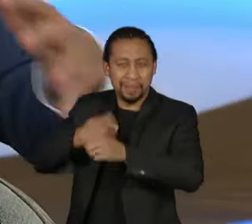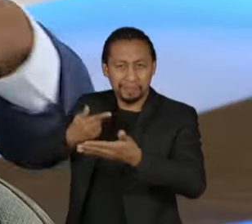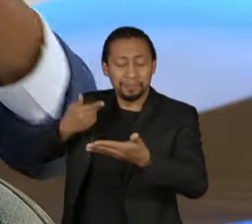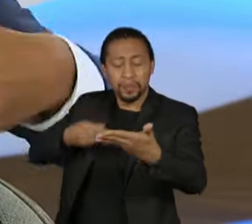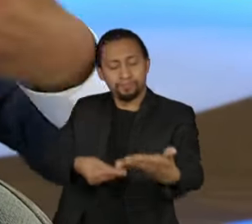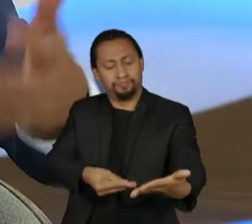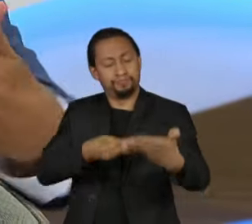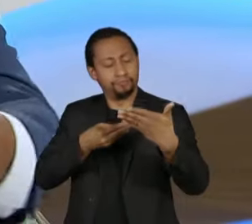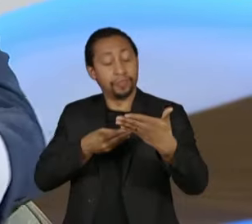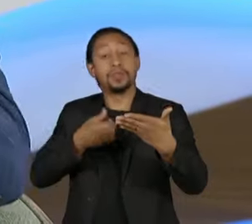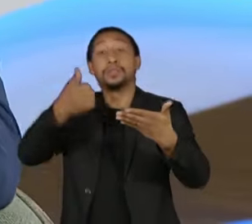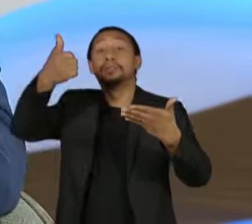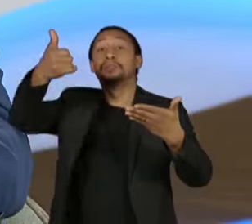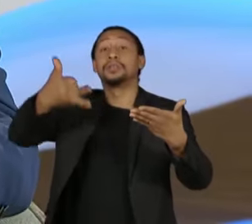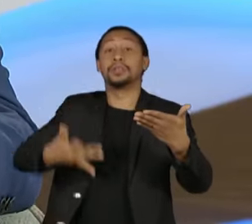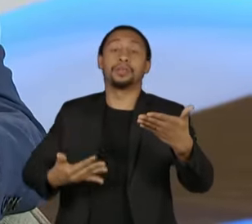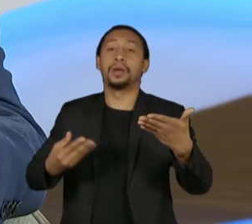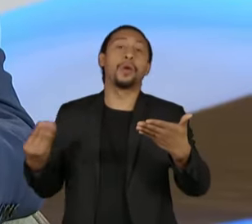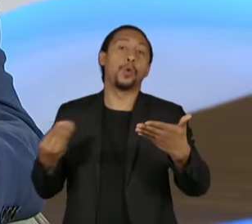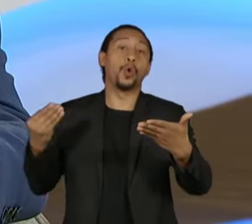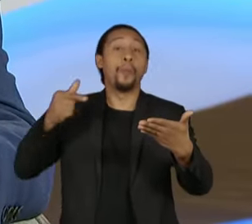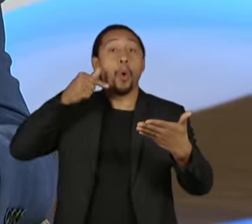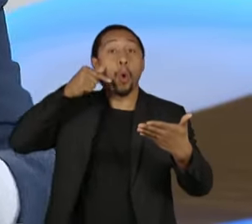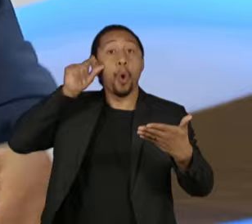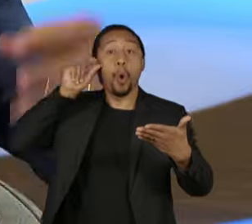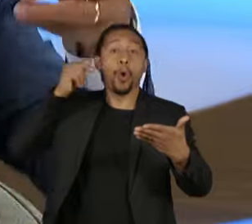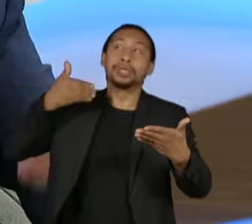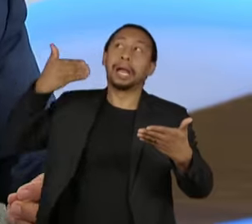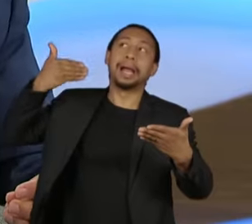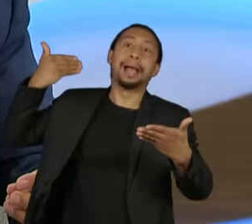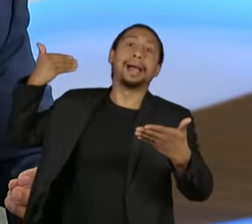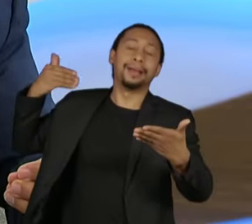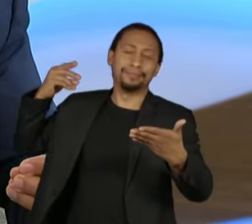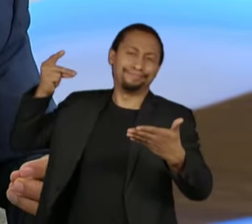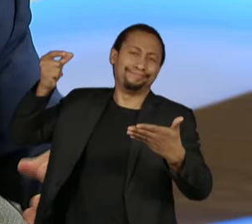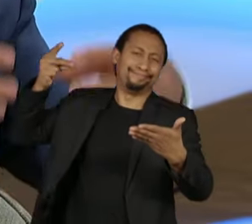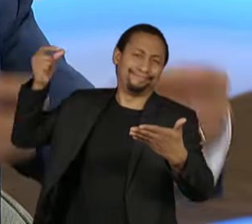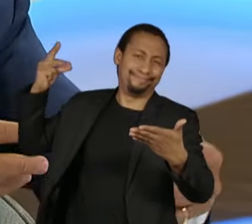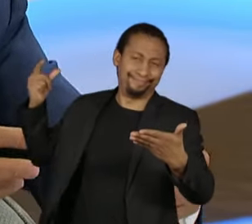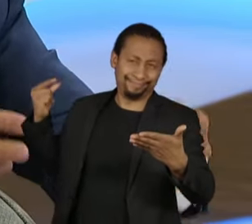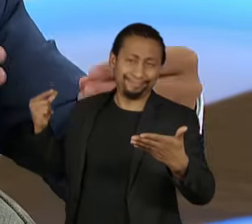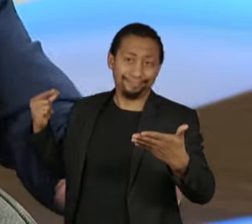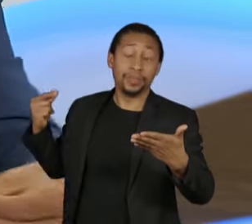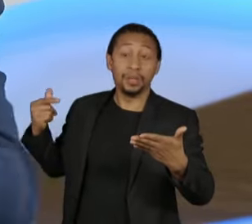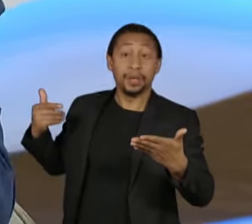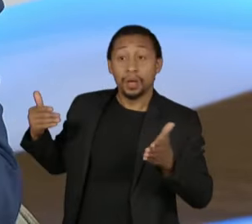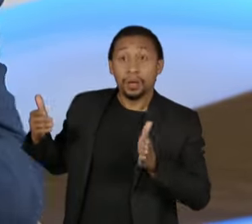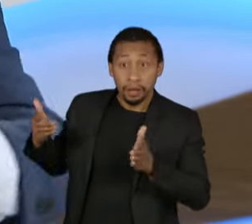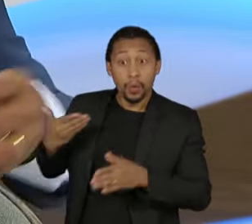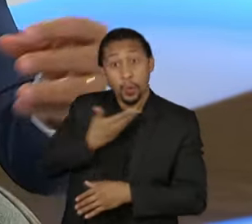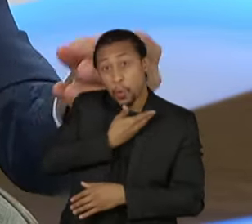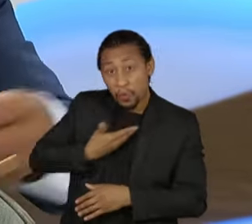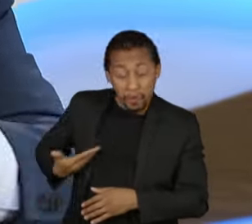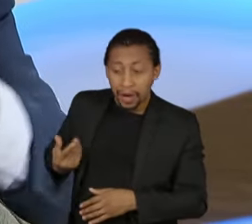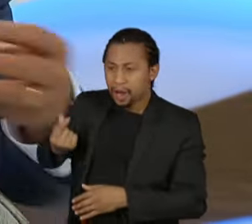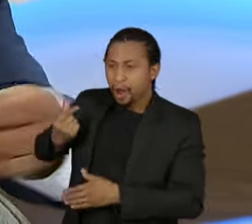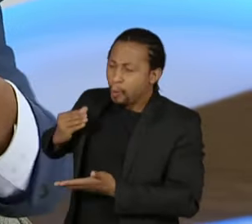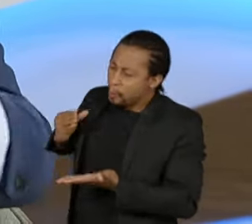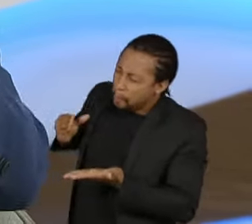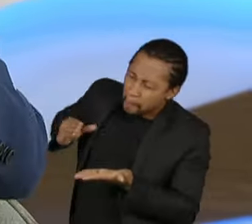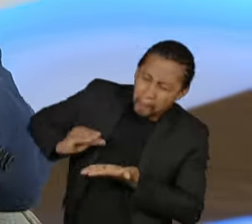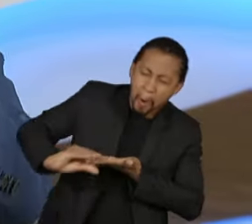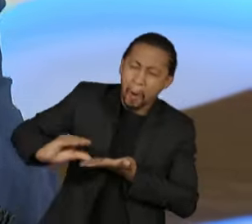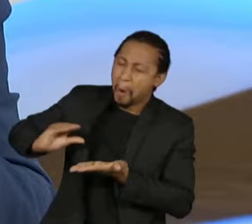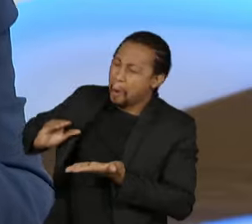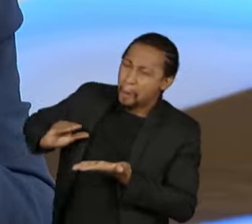período de ouro que todo mundo sonha em voltar, foi o período que o governo fez mais investimentos. Era